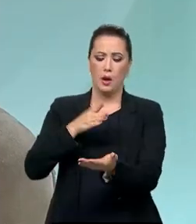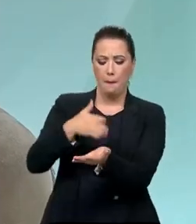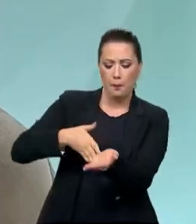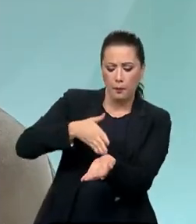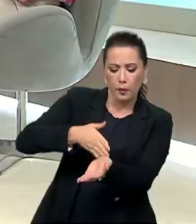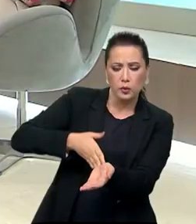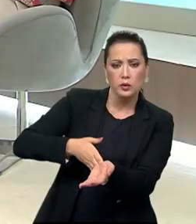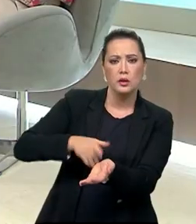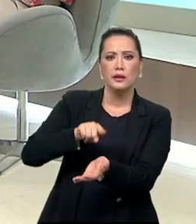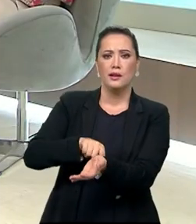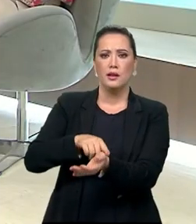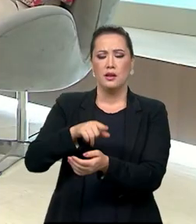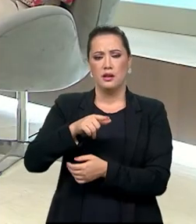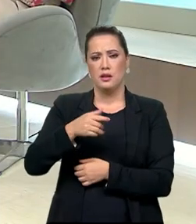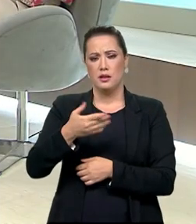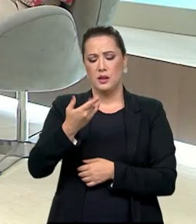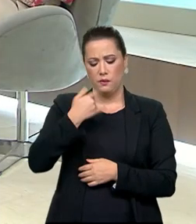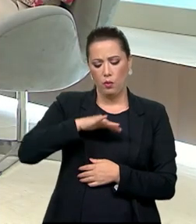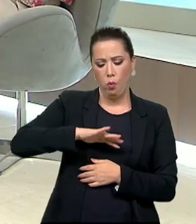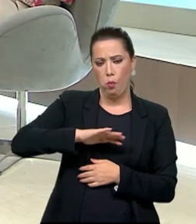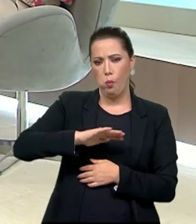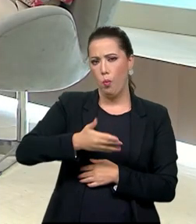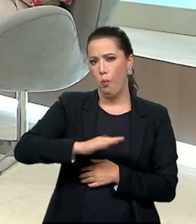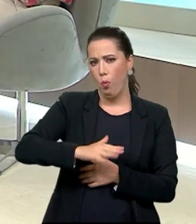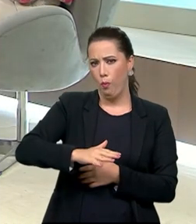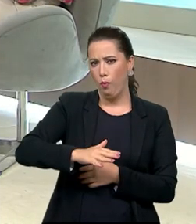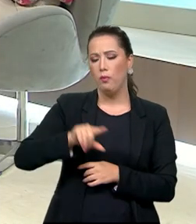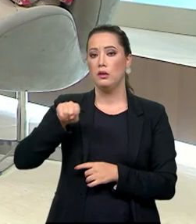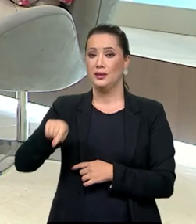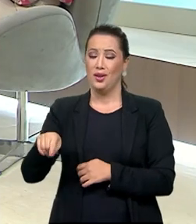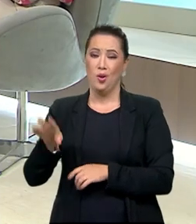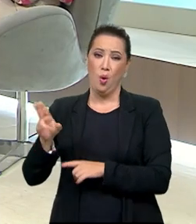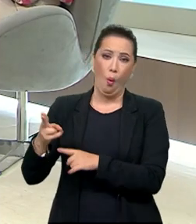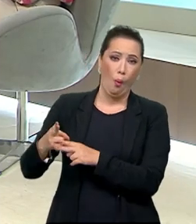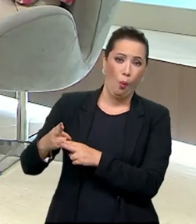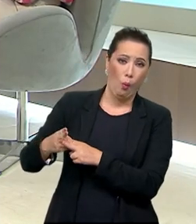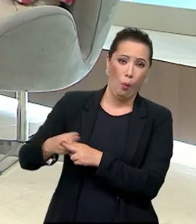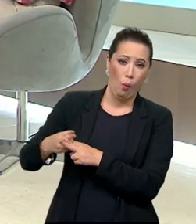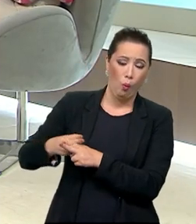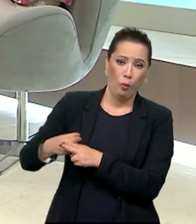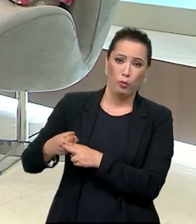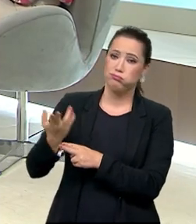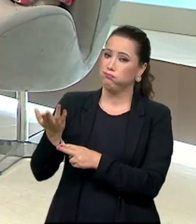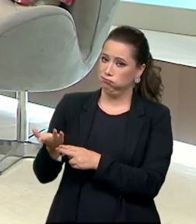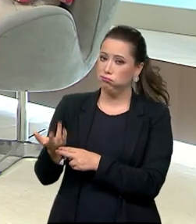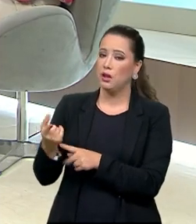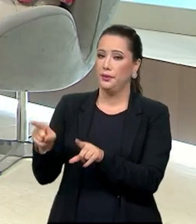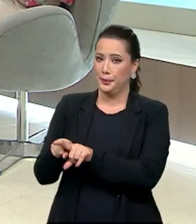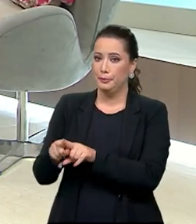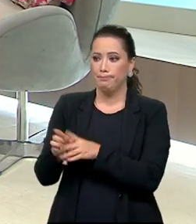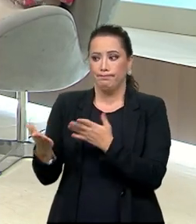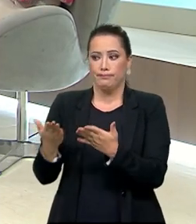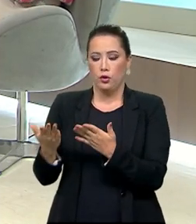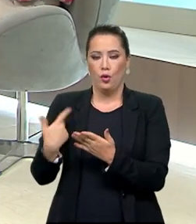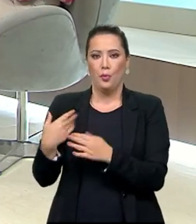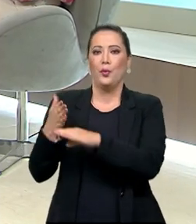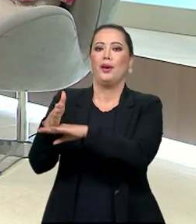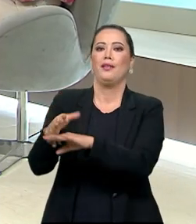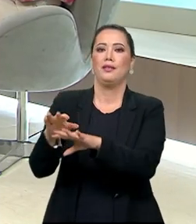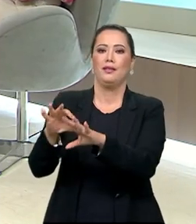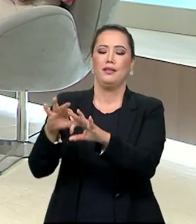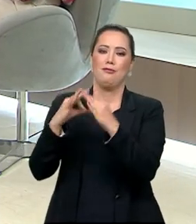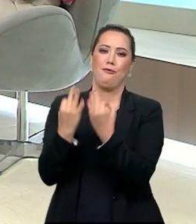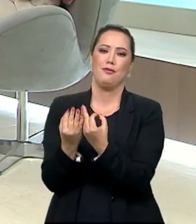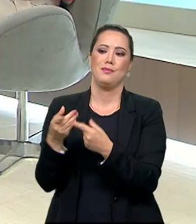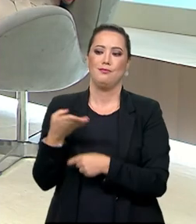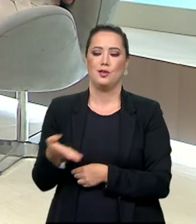pornografia, tantos desafios que chegam ao lar. Então, nós nos unimos nessas três pautas e agora também estamos levando a inclusão a partir da